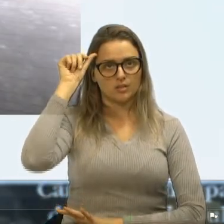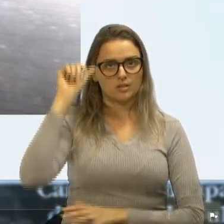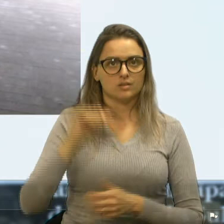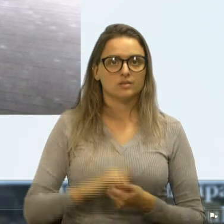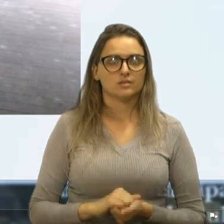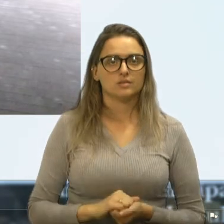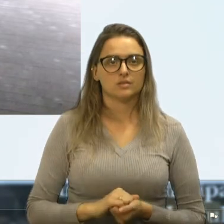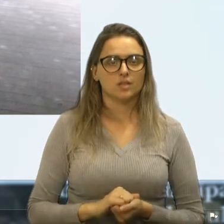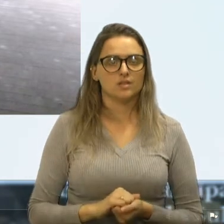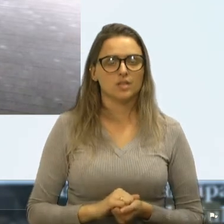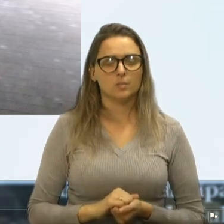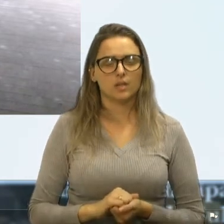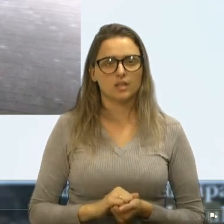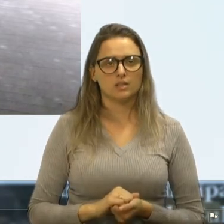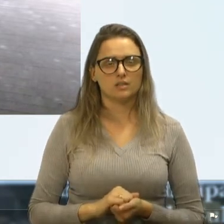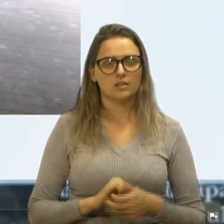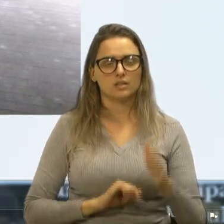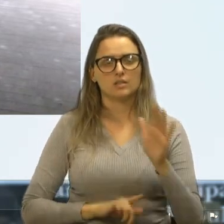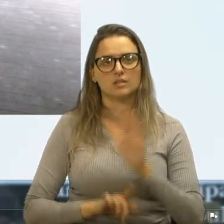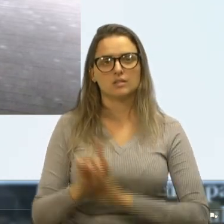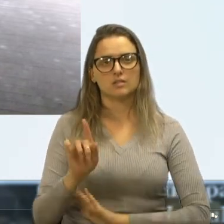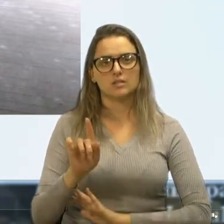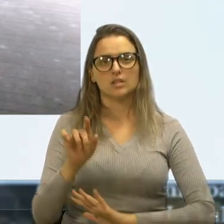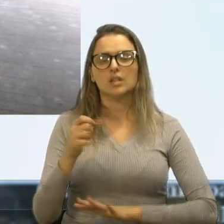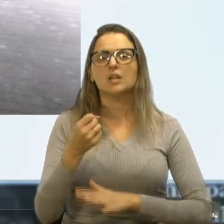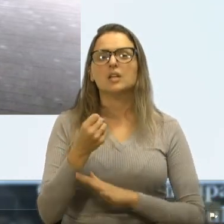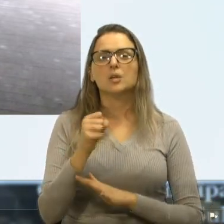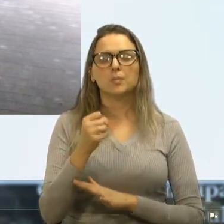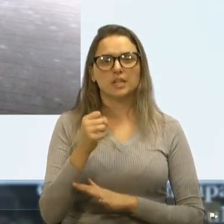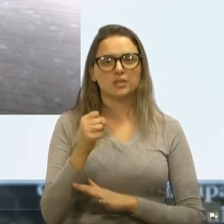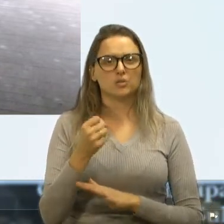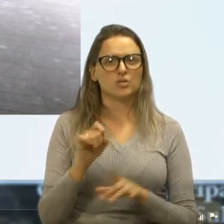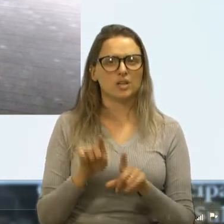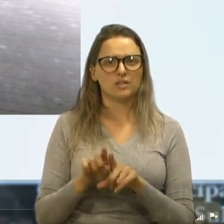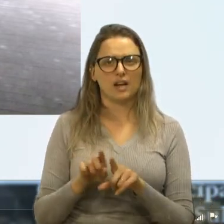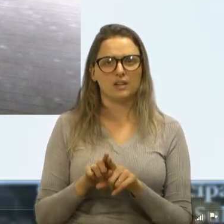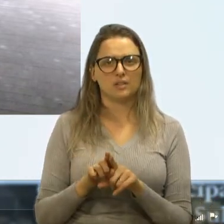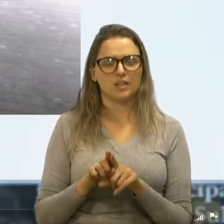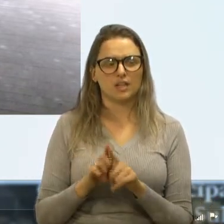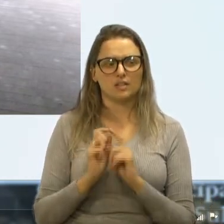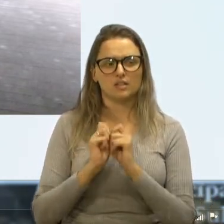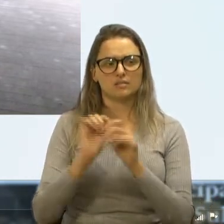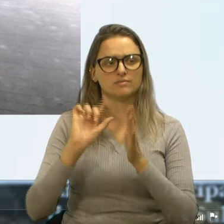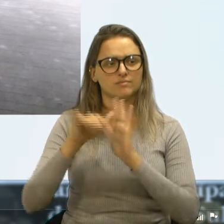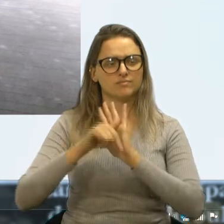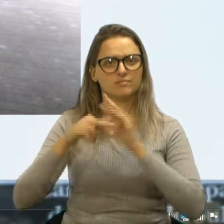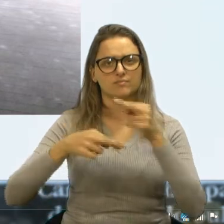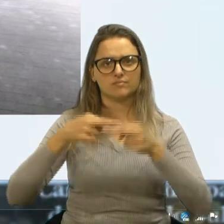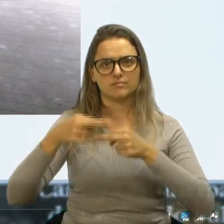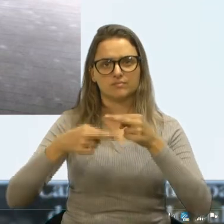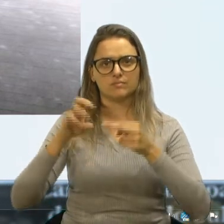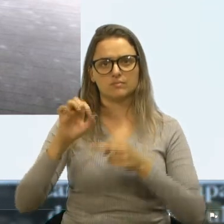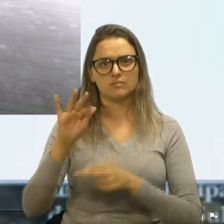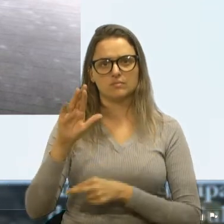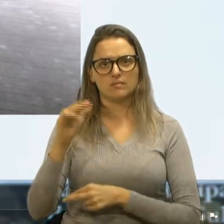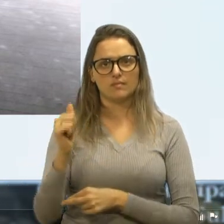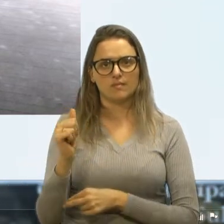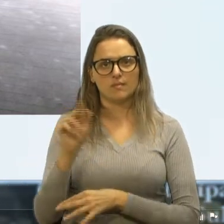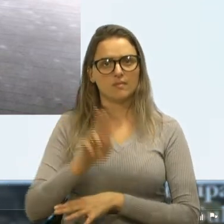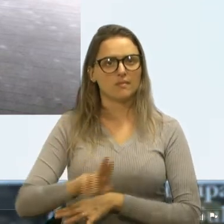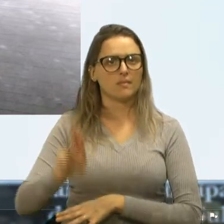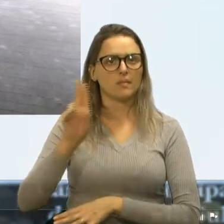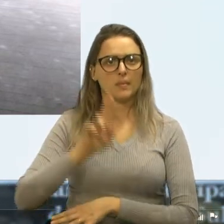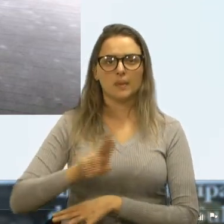adiante aqui, colegas vereadores, número 8. Após a reforma, a municipalidade destinará o prédio, a